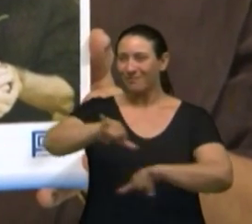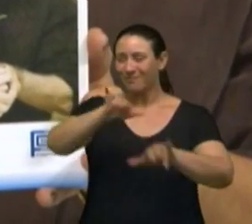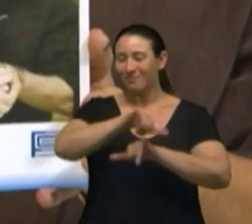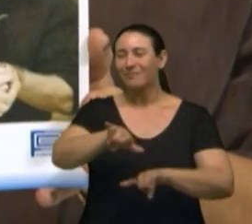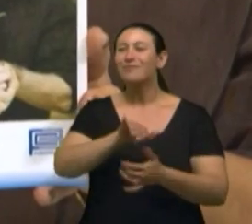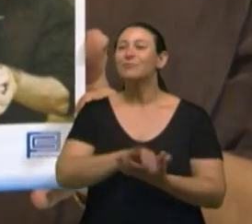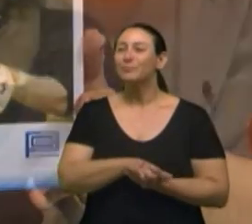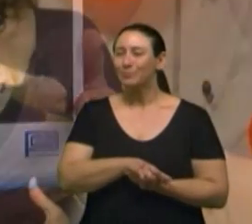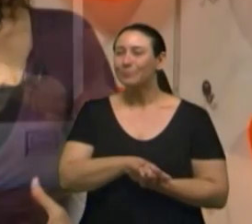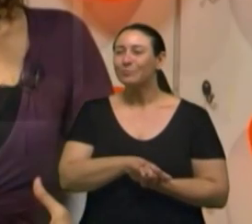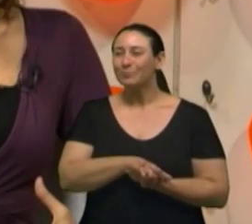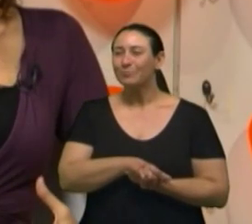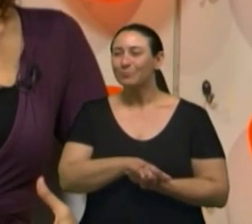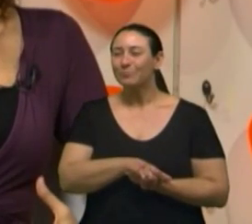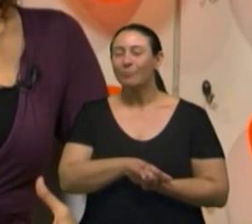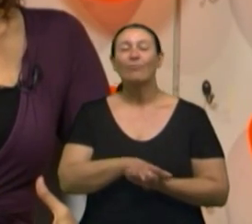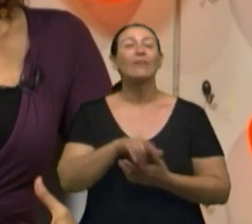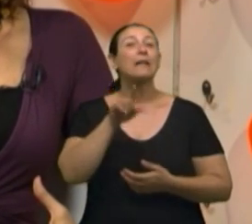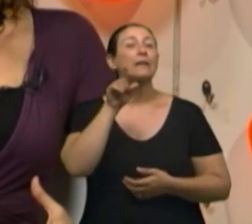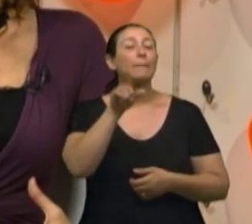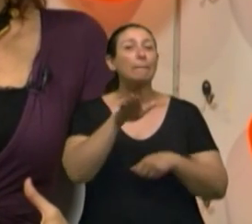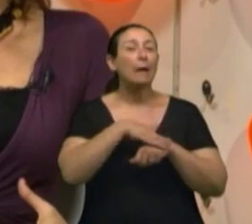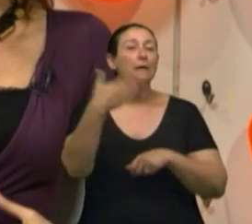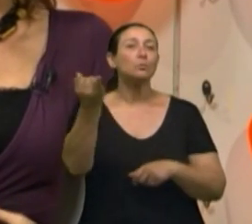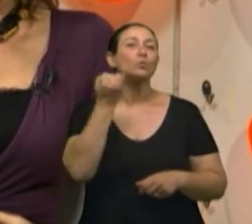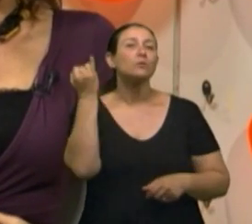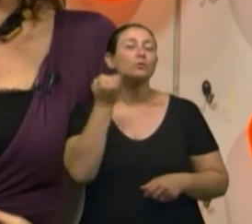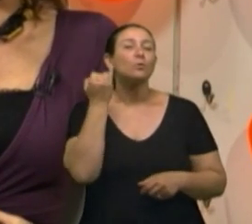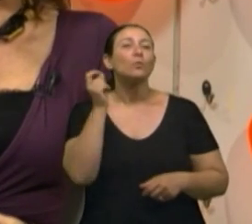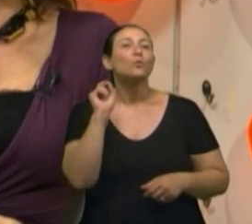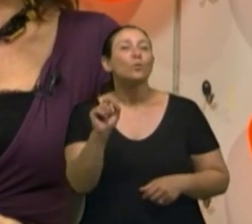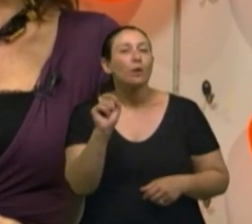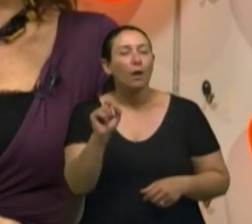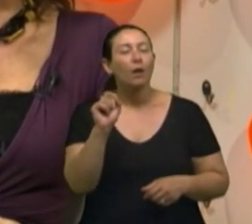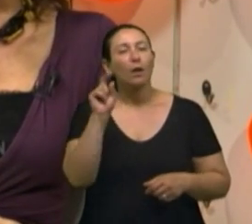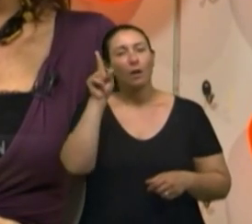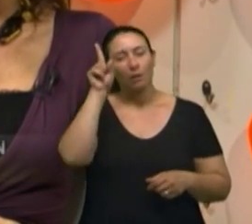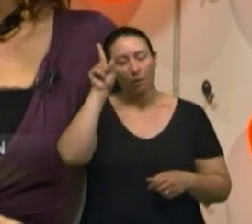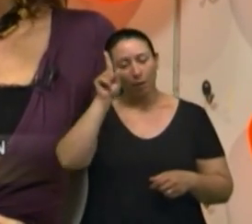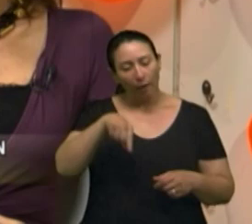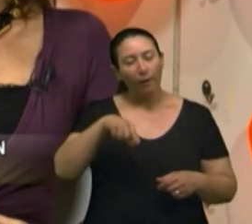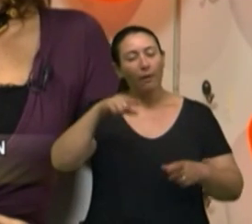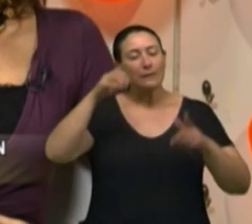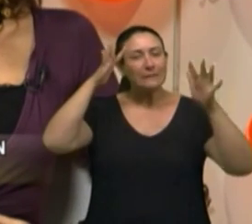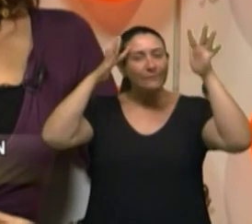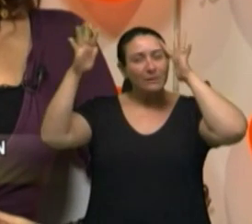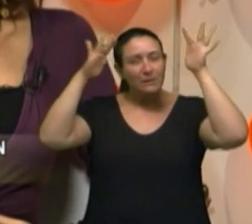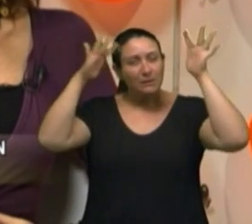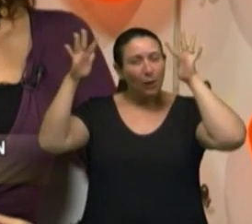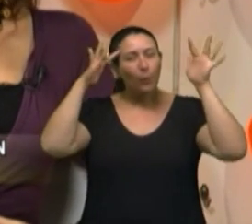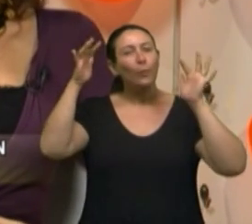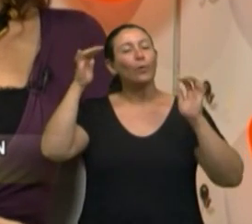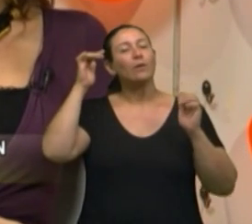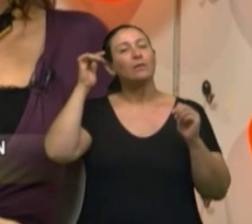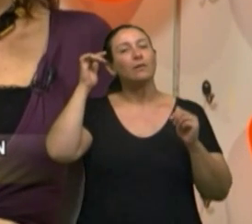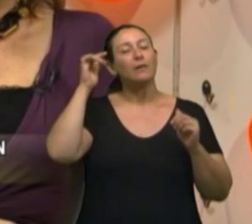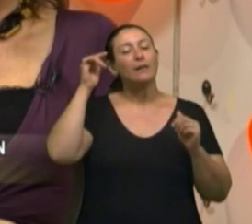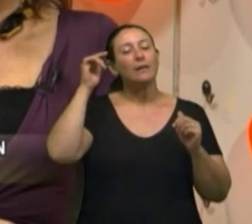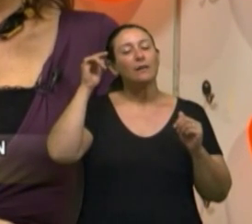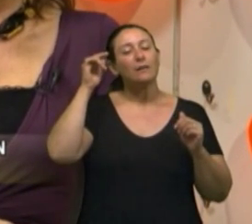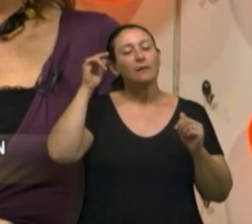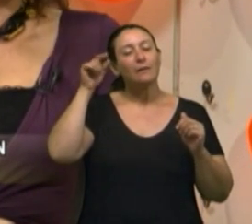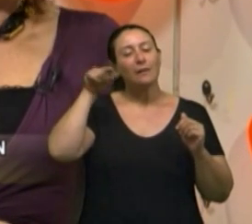sim. Mais importante, Isabel, é um espaço de reflexão para esse novo